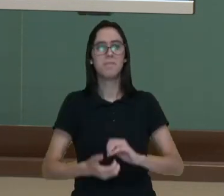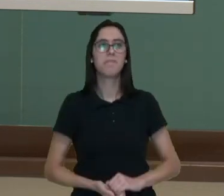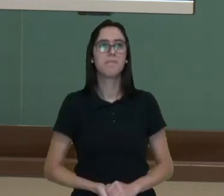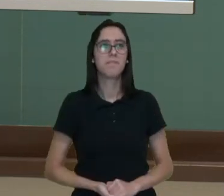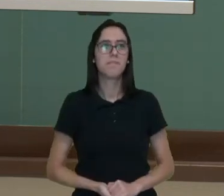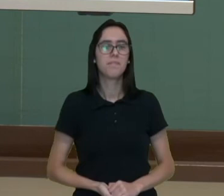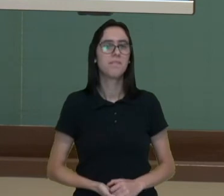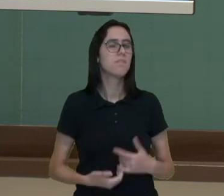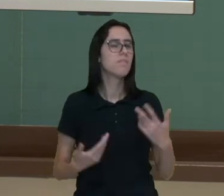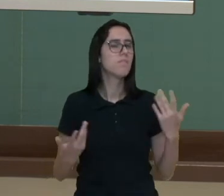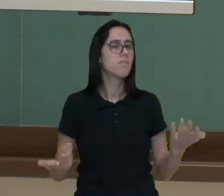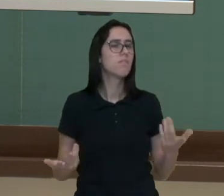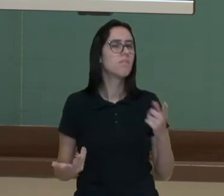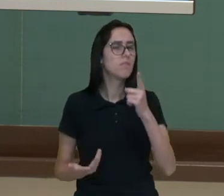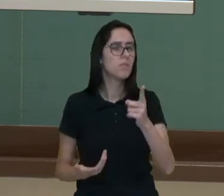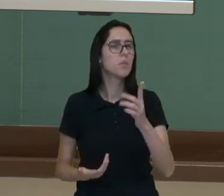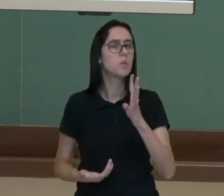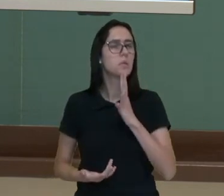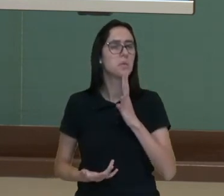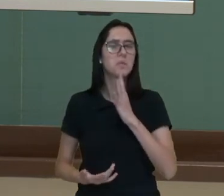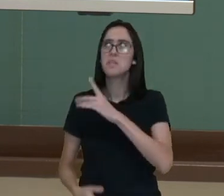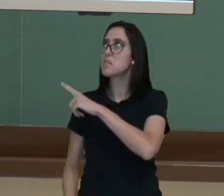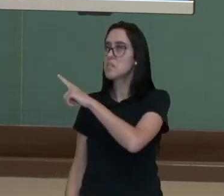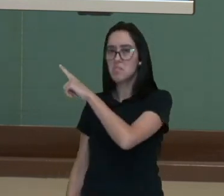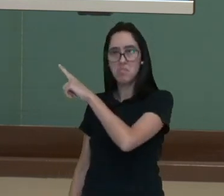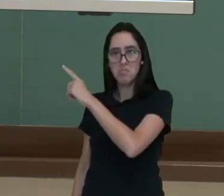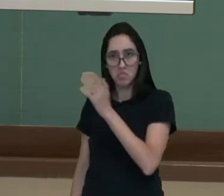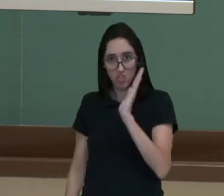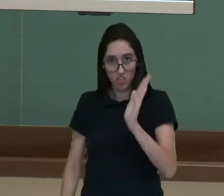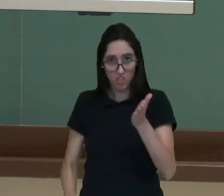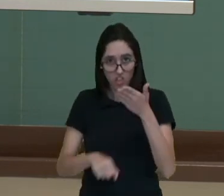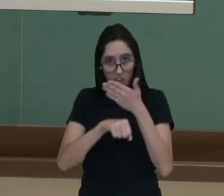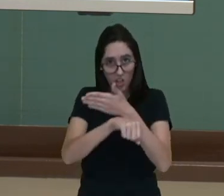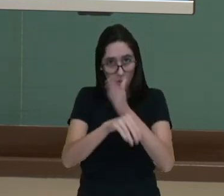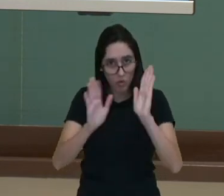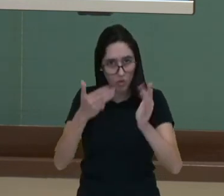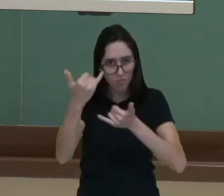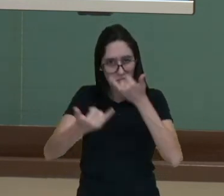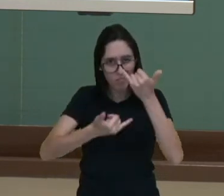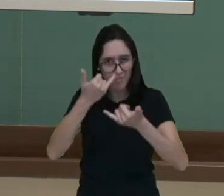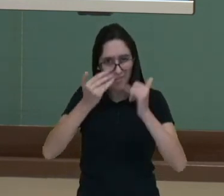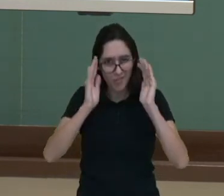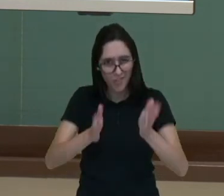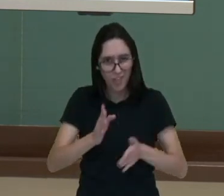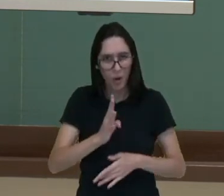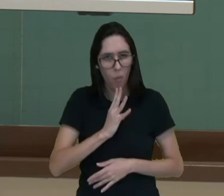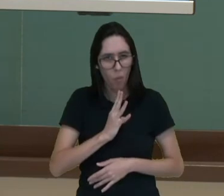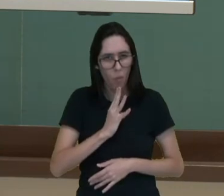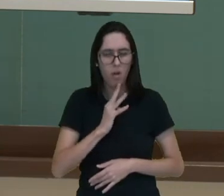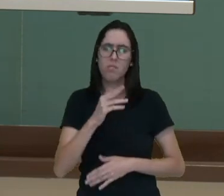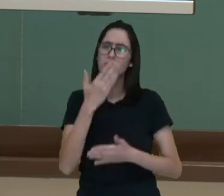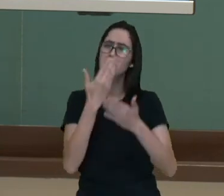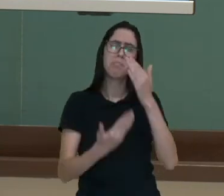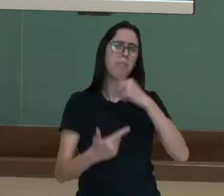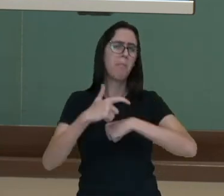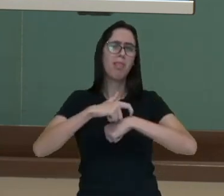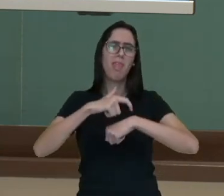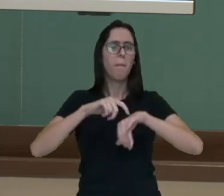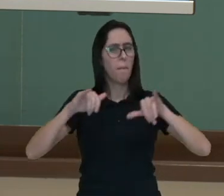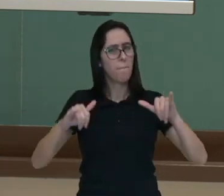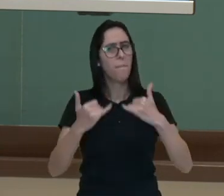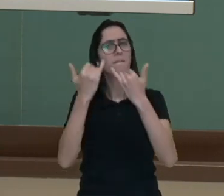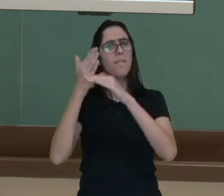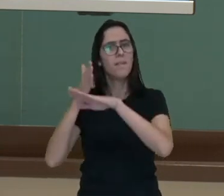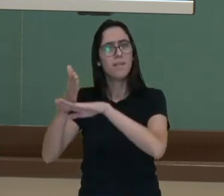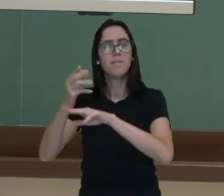E aí, pessoal, você já acessou o Matific? Já entrou lá, já jogou, já viu como é que é essa plataforma? Não perca tempo, vai lá, olha só,